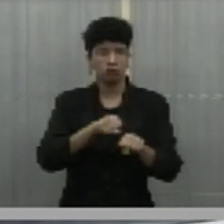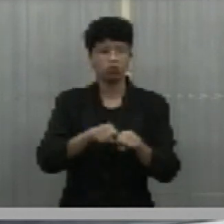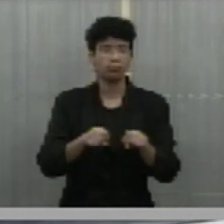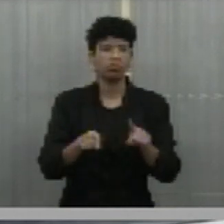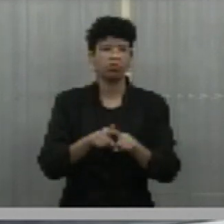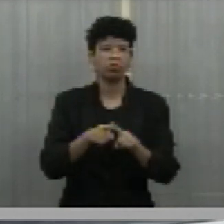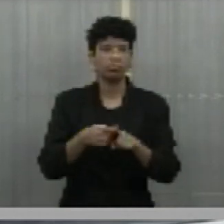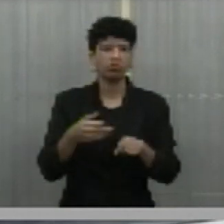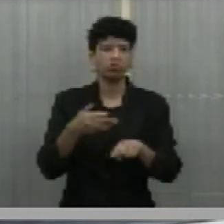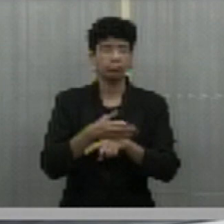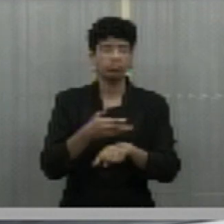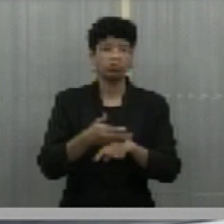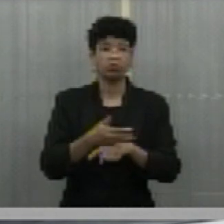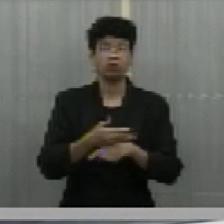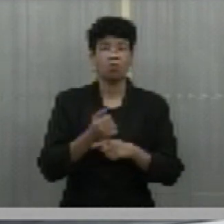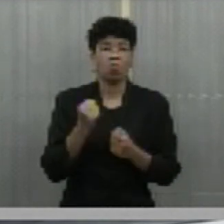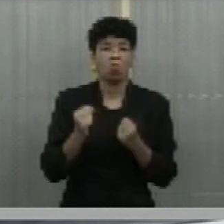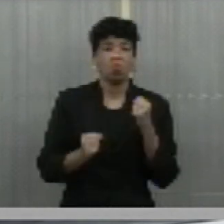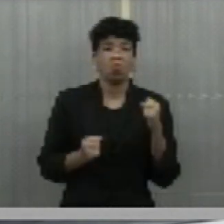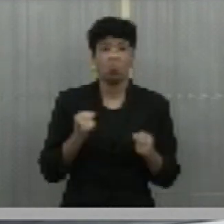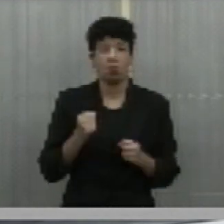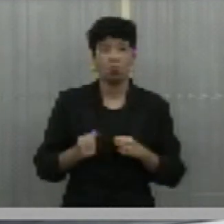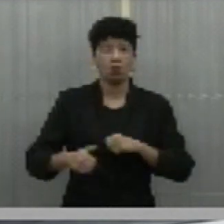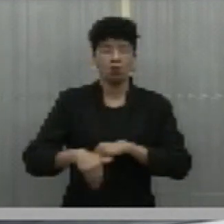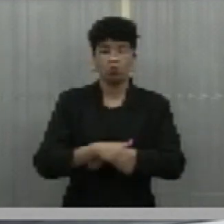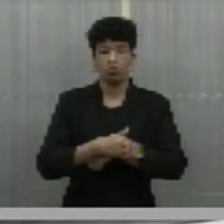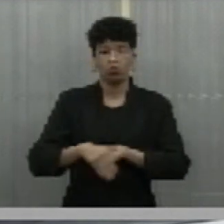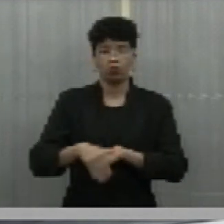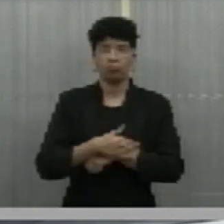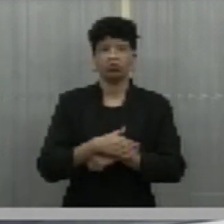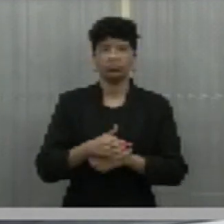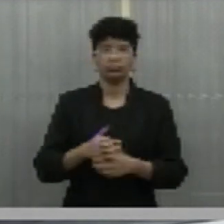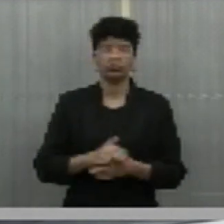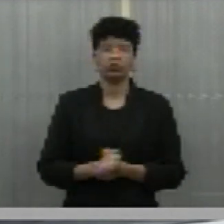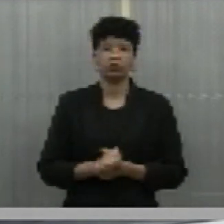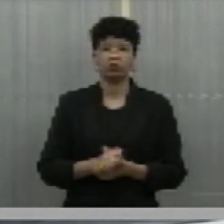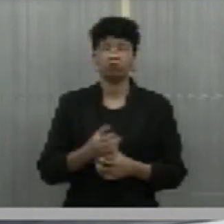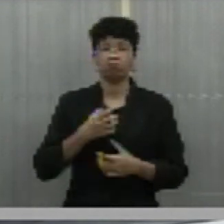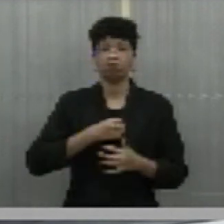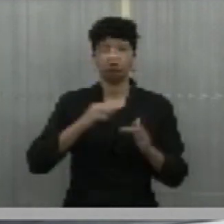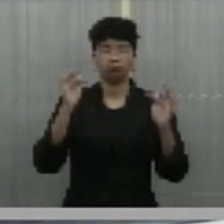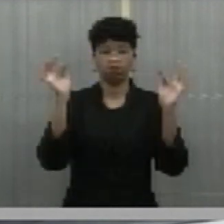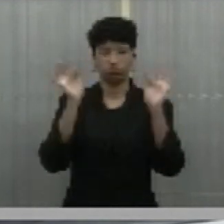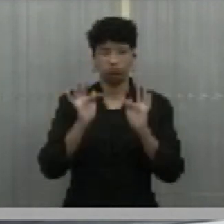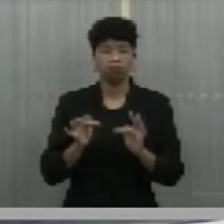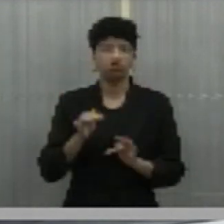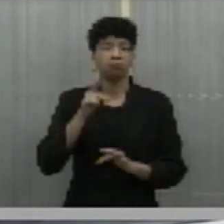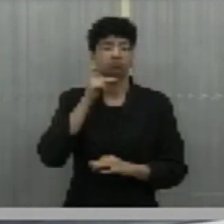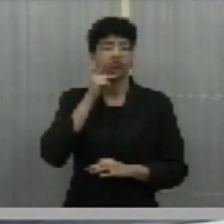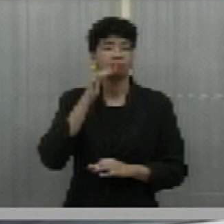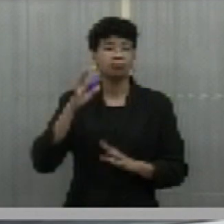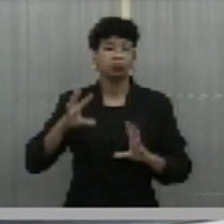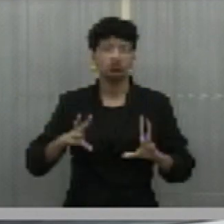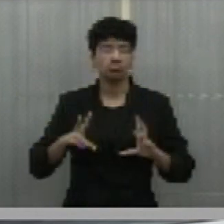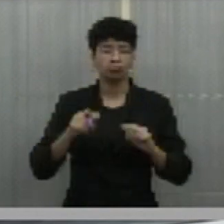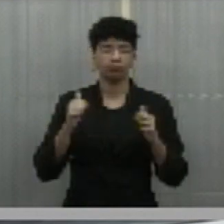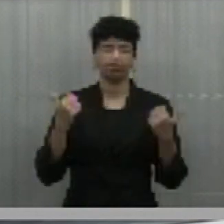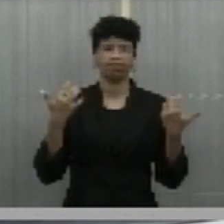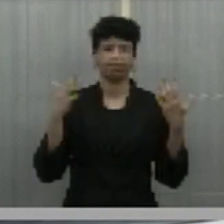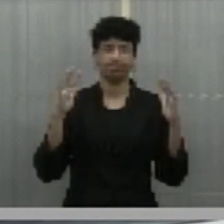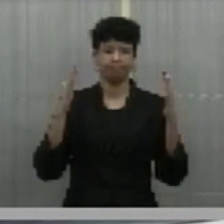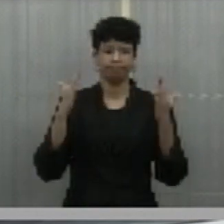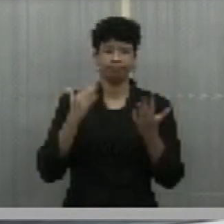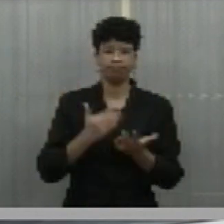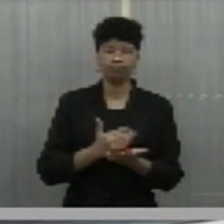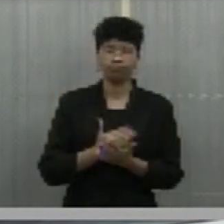regularidade as famosas corridas de rua lá na nossa querida cidade. Então, fiquei muito feliz e acho que a Parmaíba toda está vibrando com o